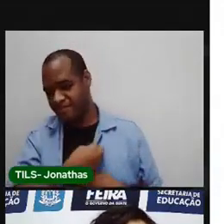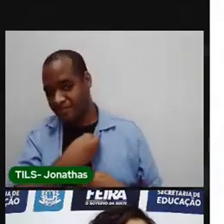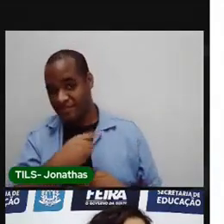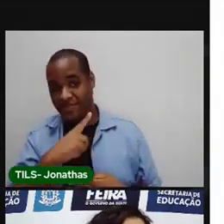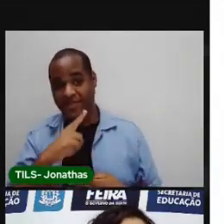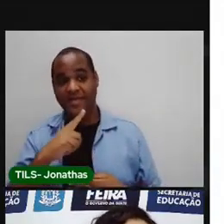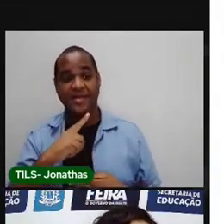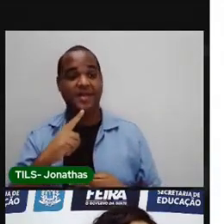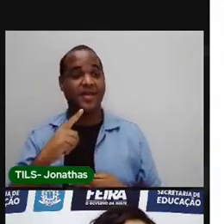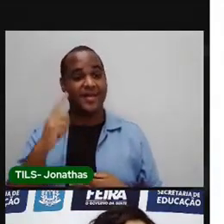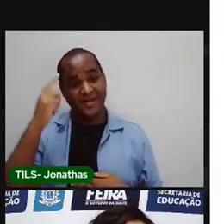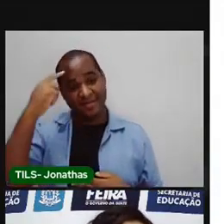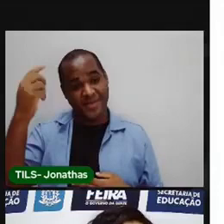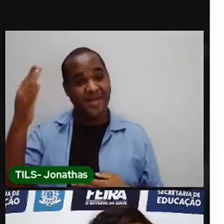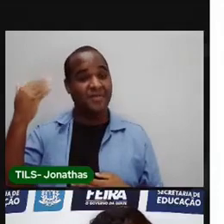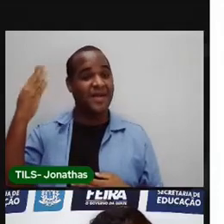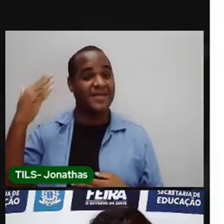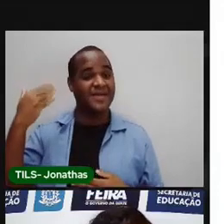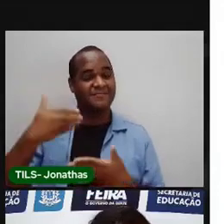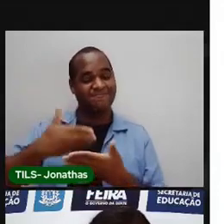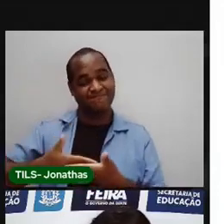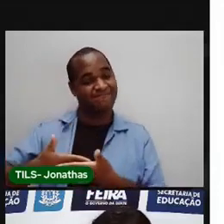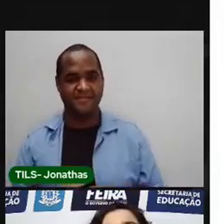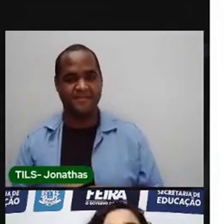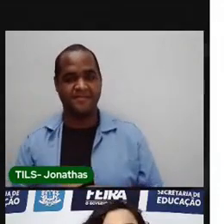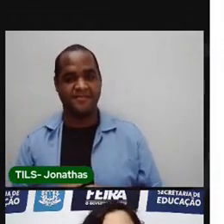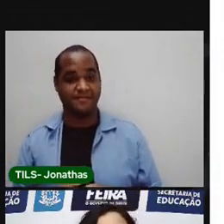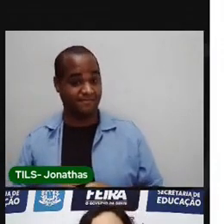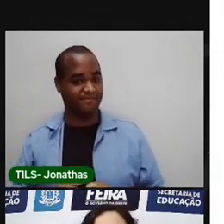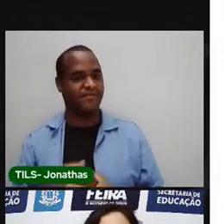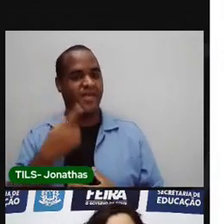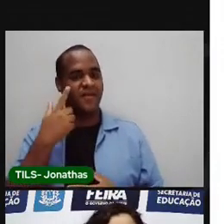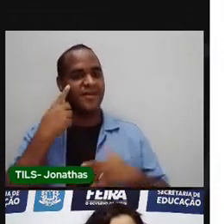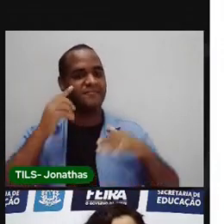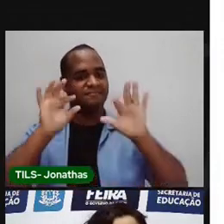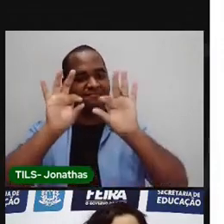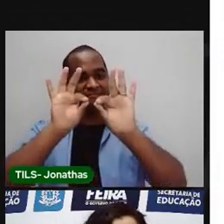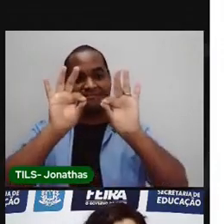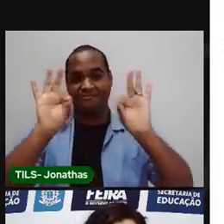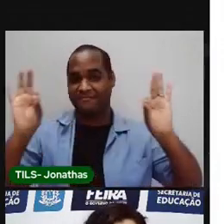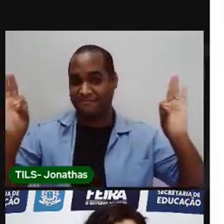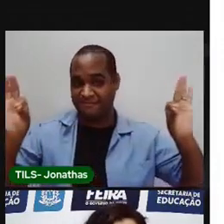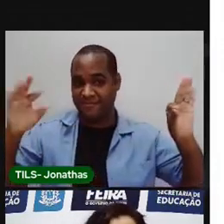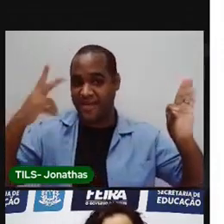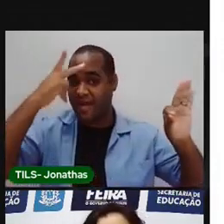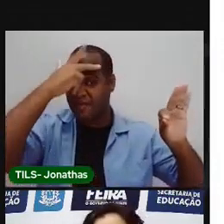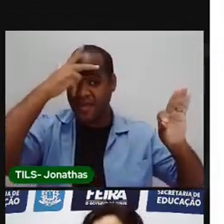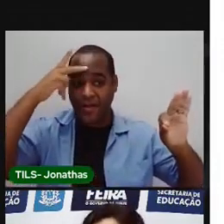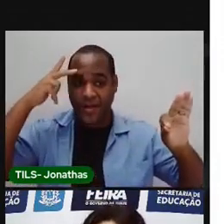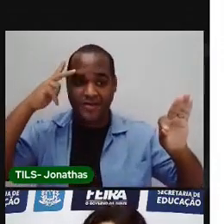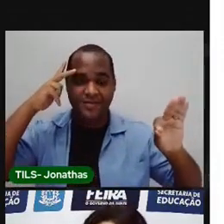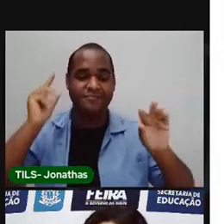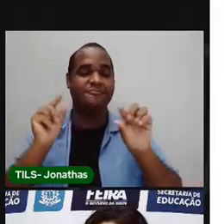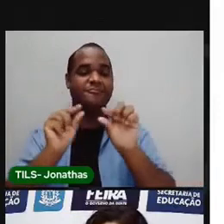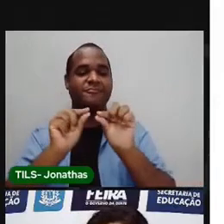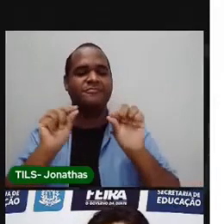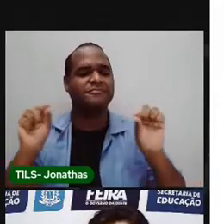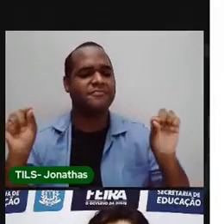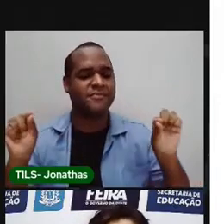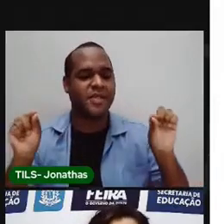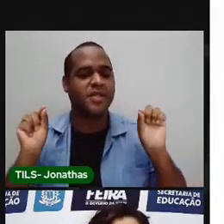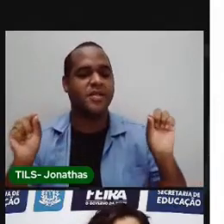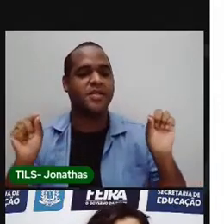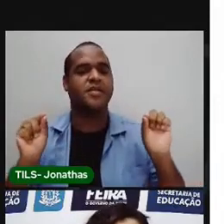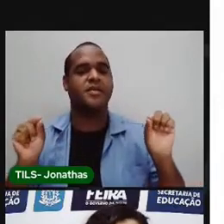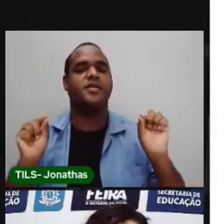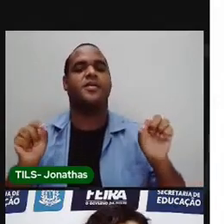tamanho de quando a mamãe teve a gente. A linha do tempo de uma pessoa. A linha do tempo.